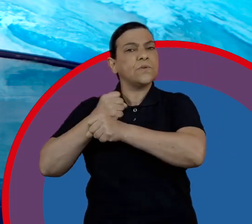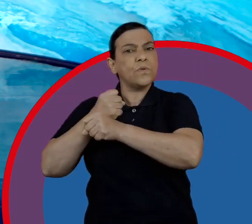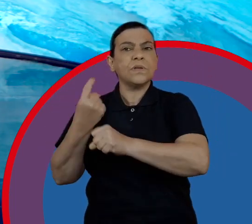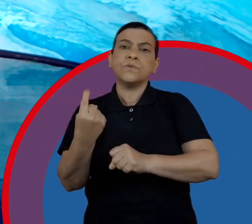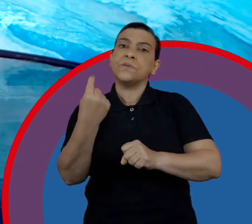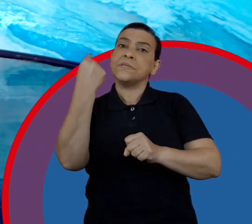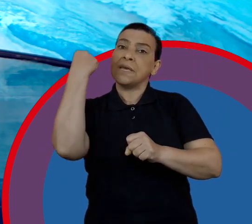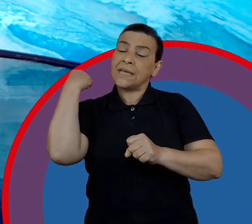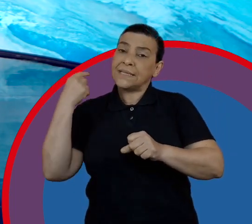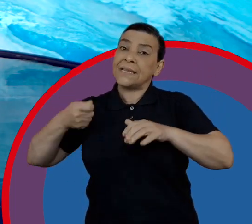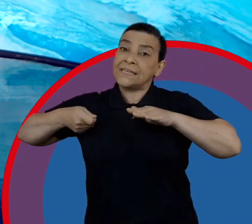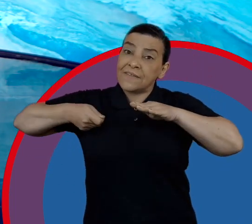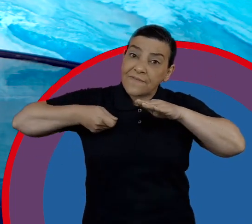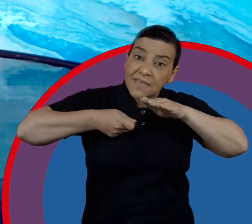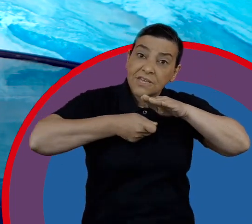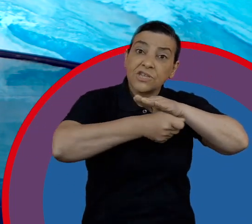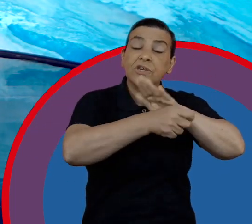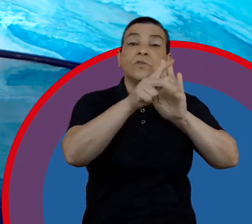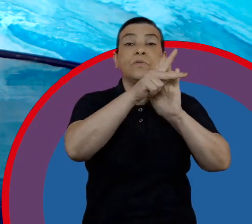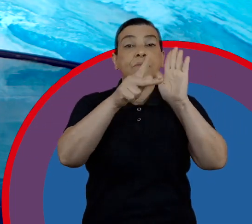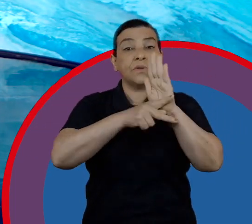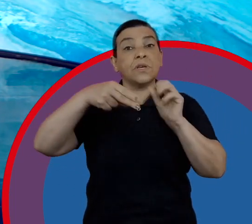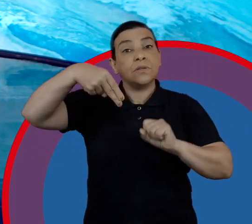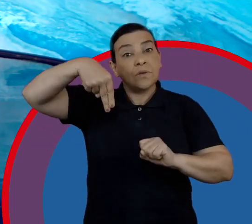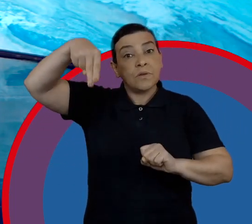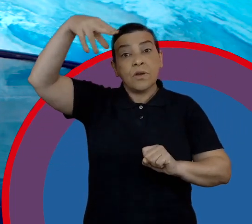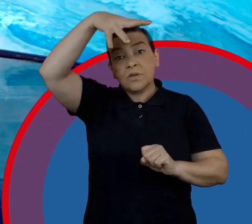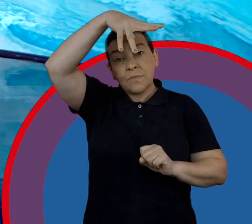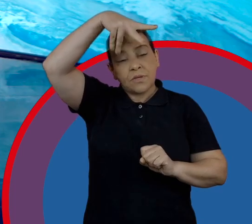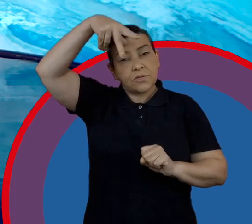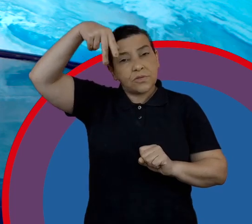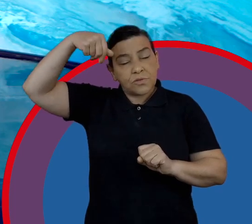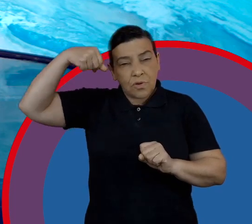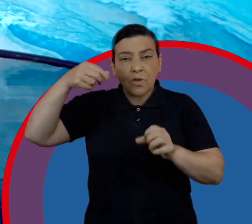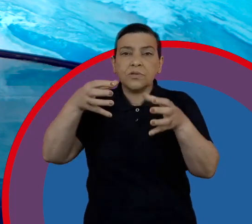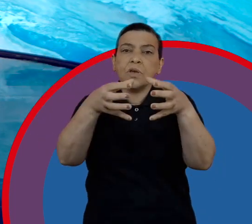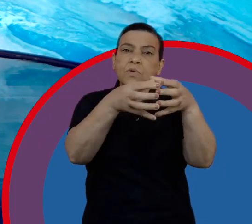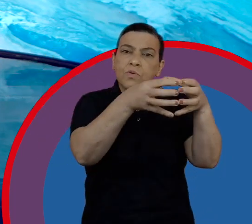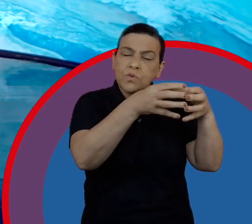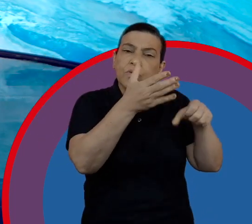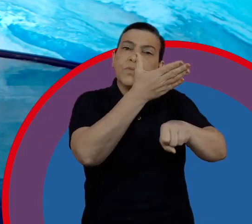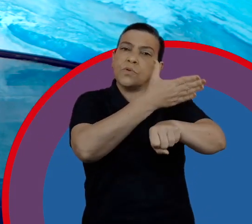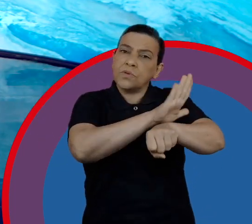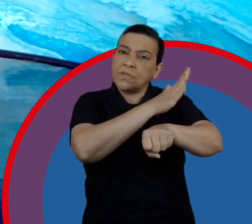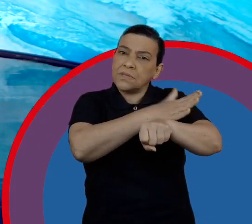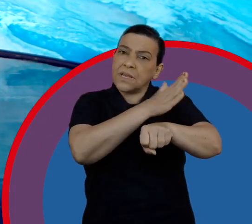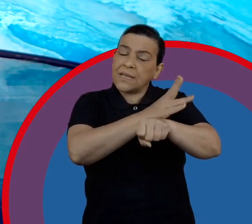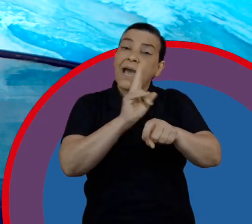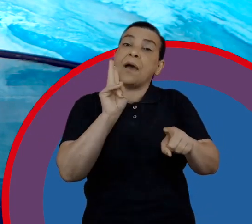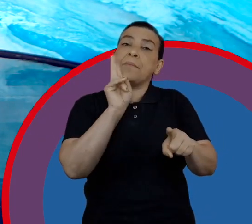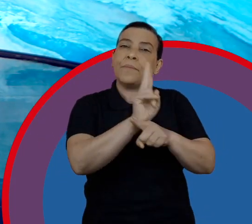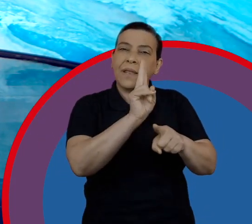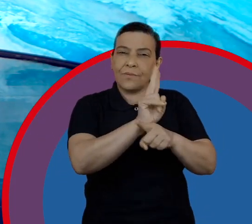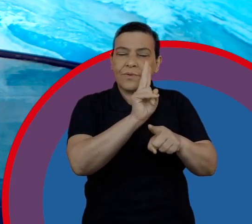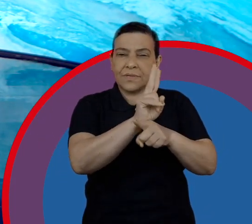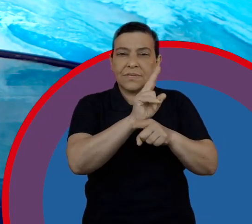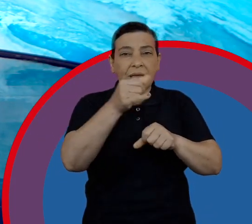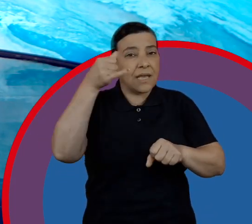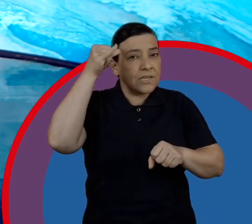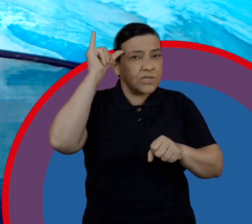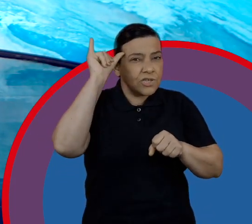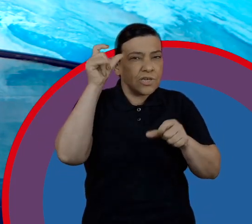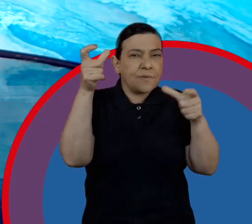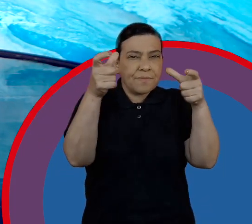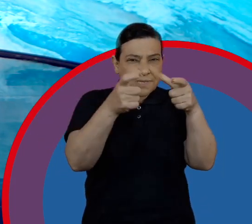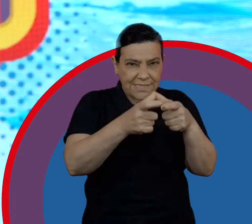atrás num projeto no norte do Mato Grosso para desenvolver pequenos produtores de bezerros. Então, quando a gente olha para a cadeia